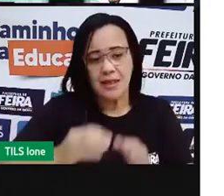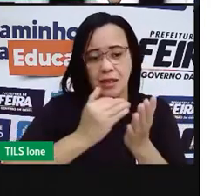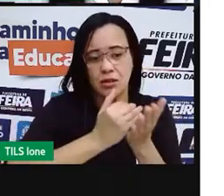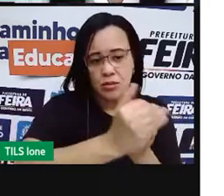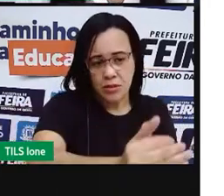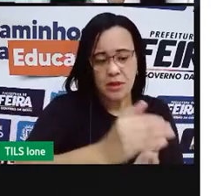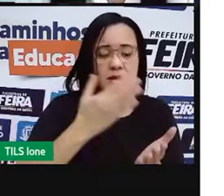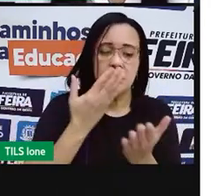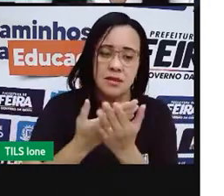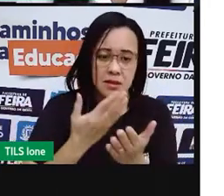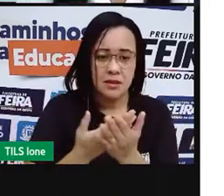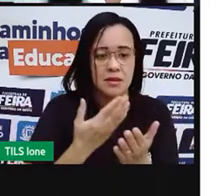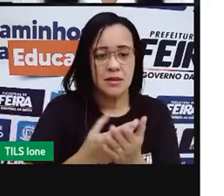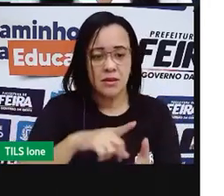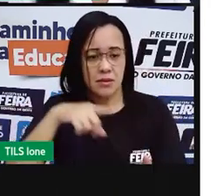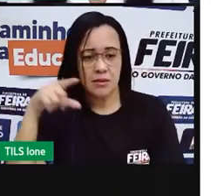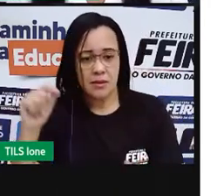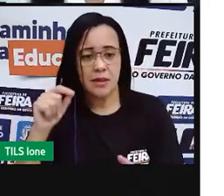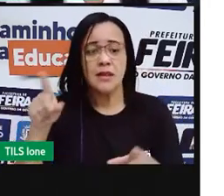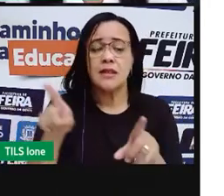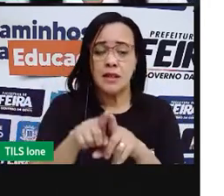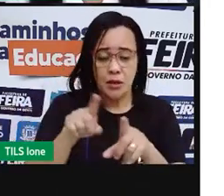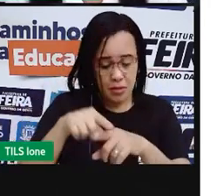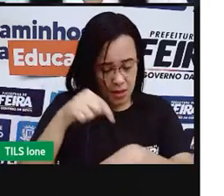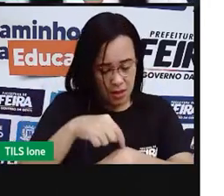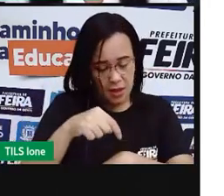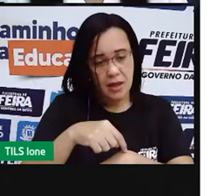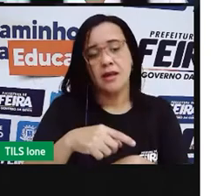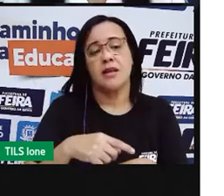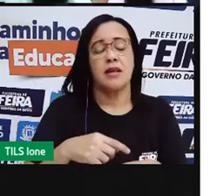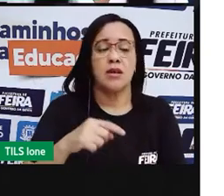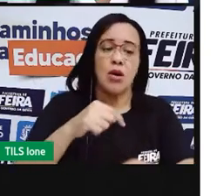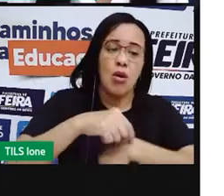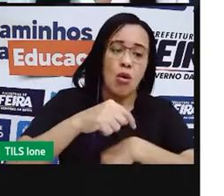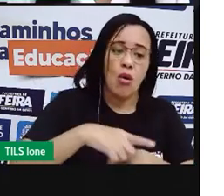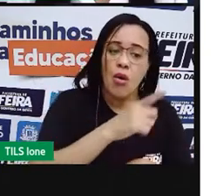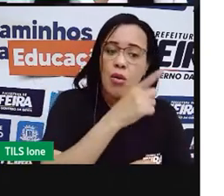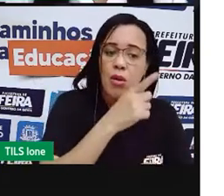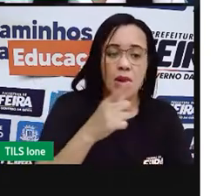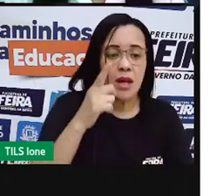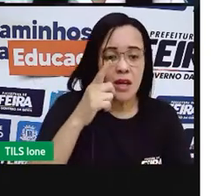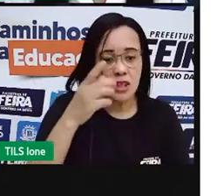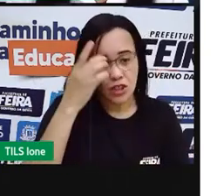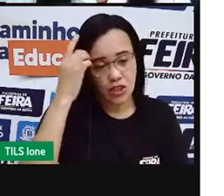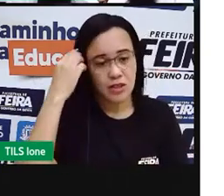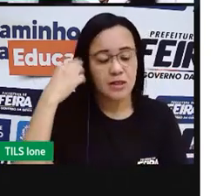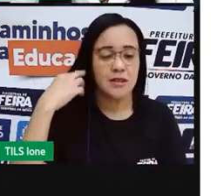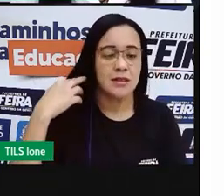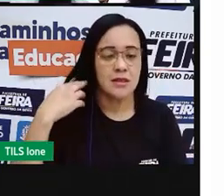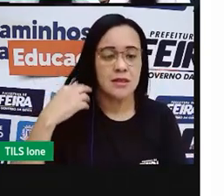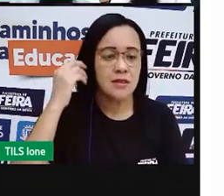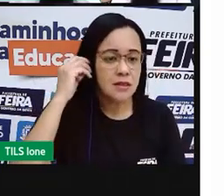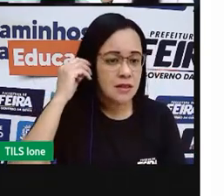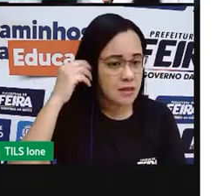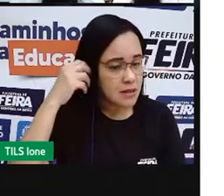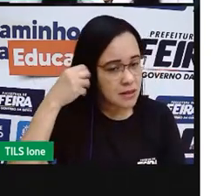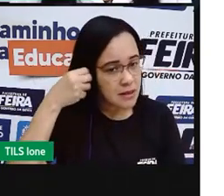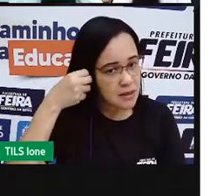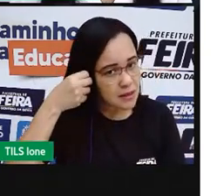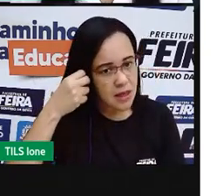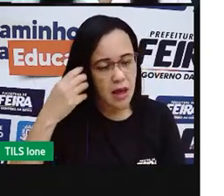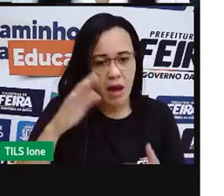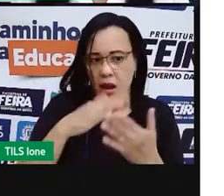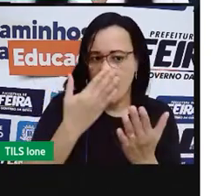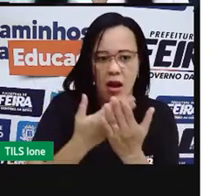tem um horário para sair, tem um horário para lanchar. que geralmente não lancha ali durante a aula,